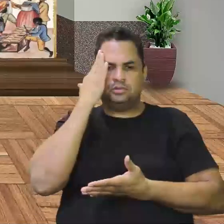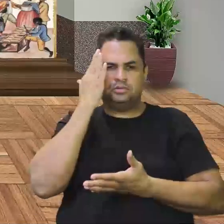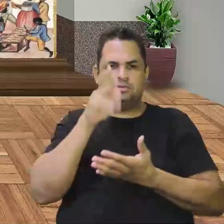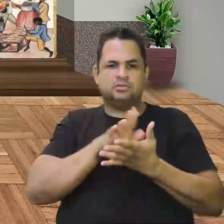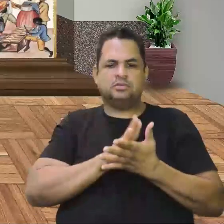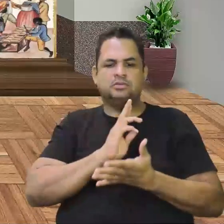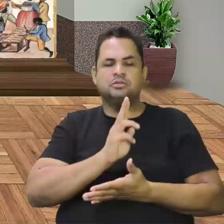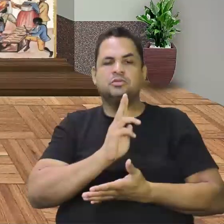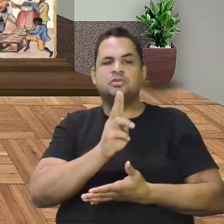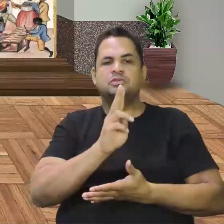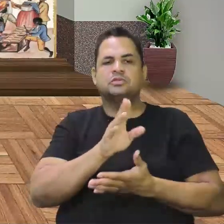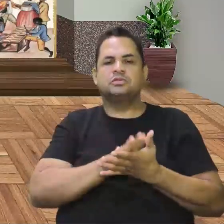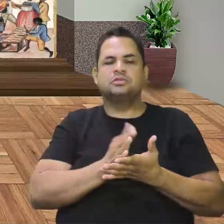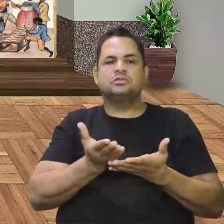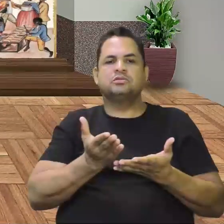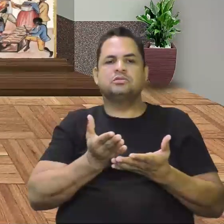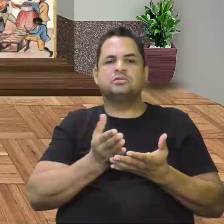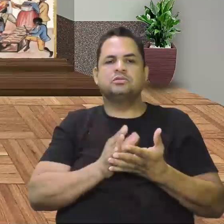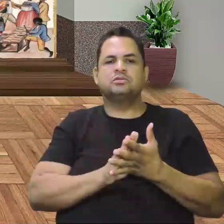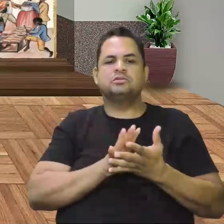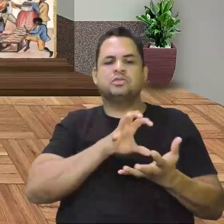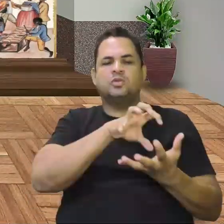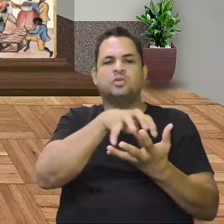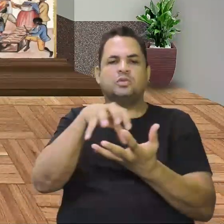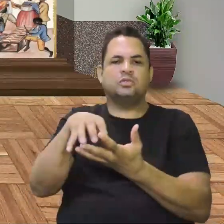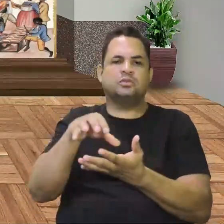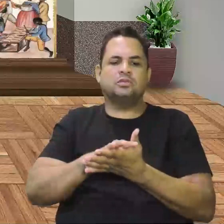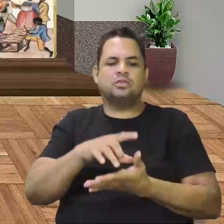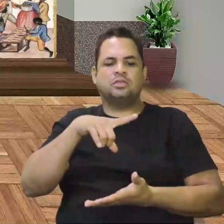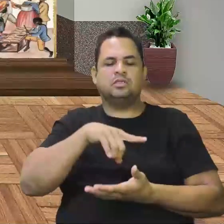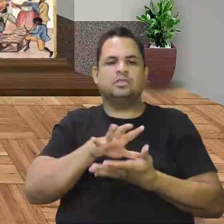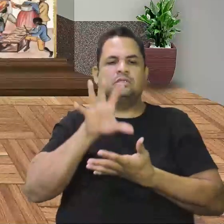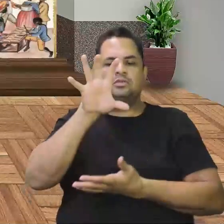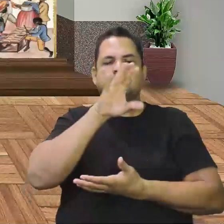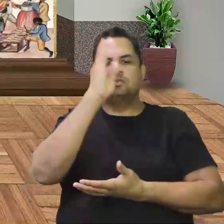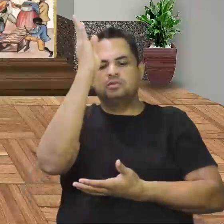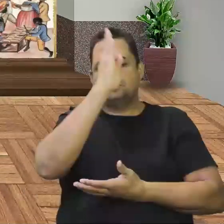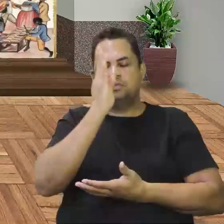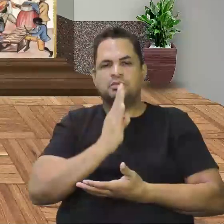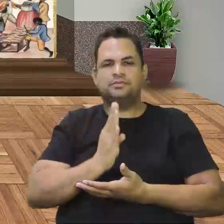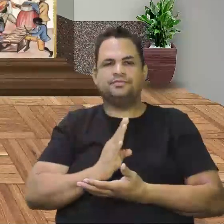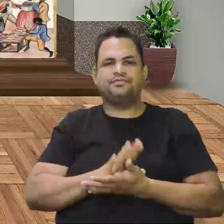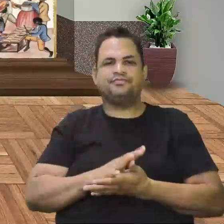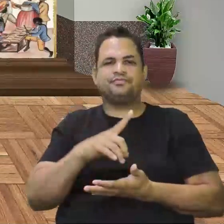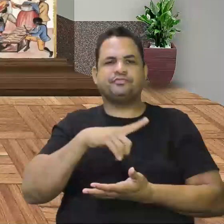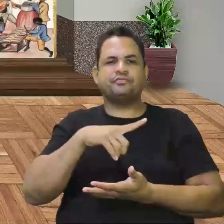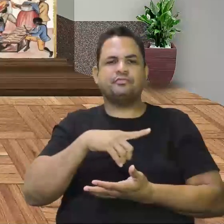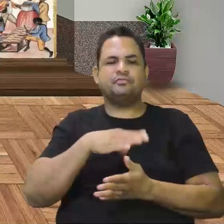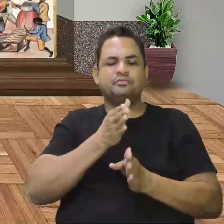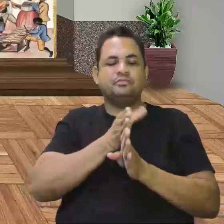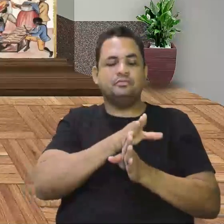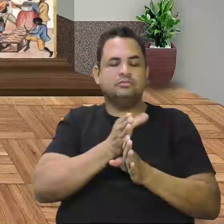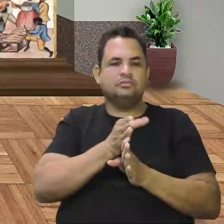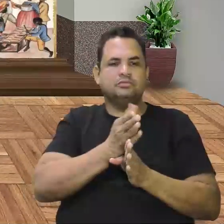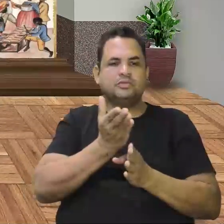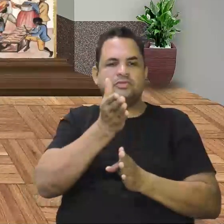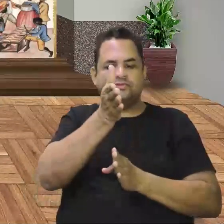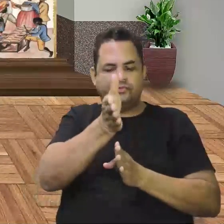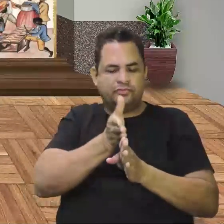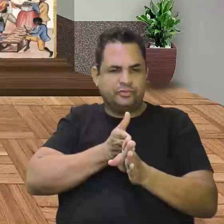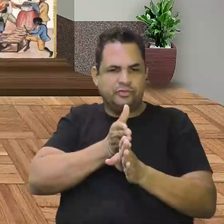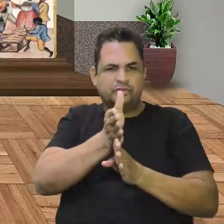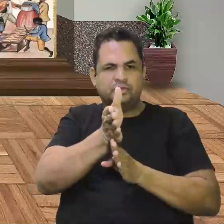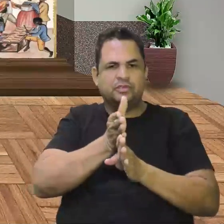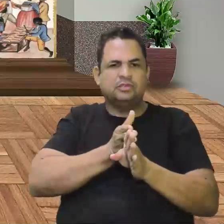colonização. Porque a nossa região aqui do Brasil, que tiveram a última fronteira que foi definida aqui no Brasil,